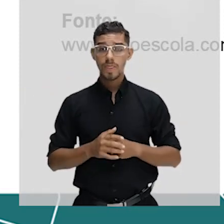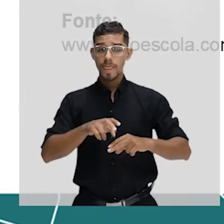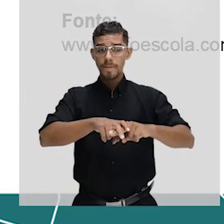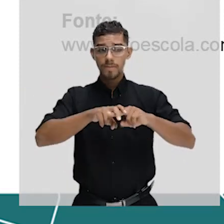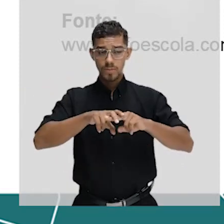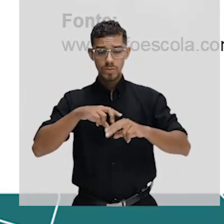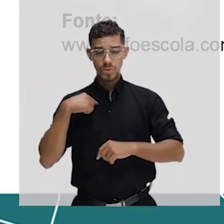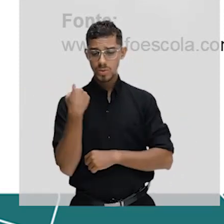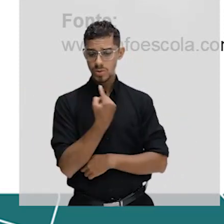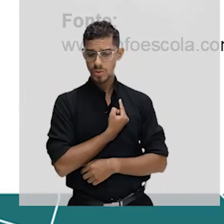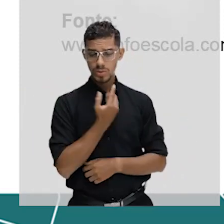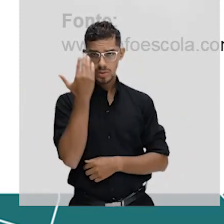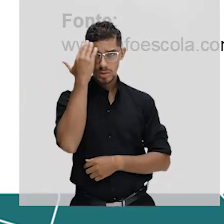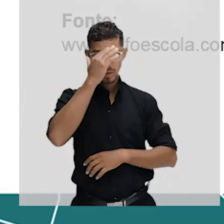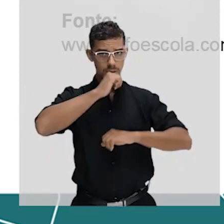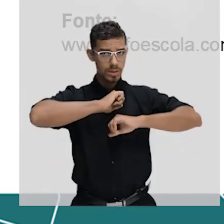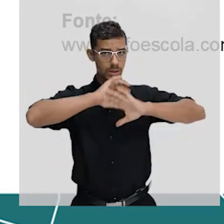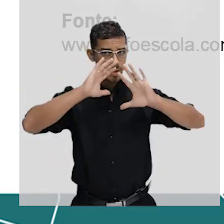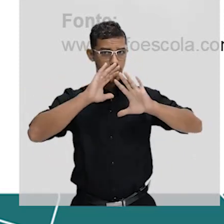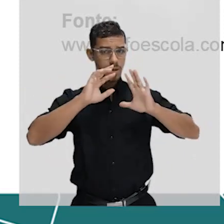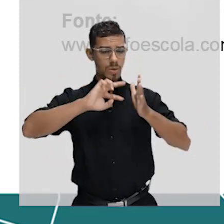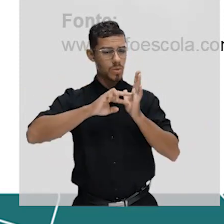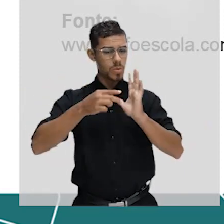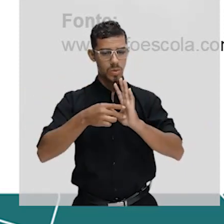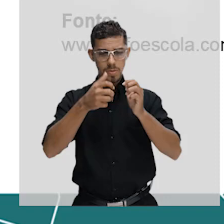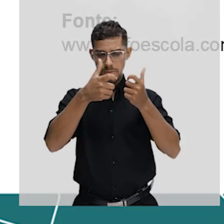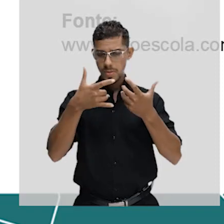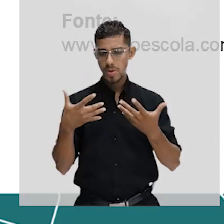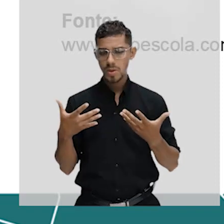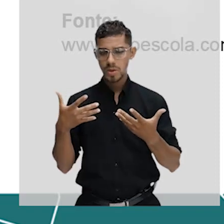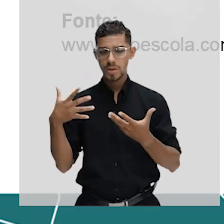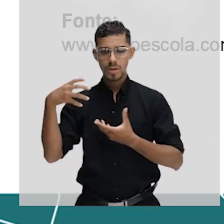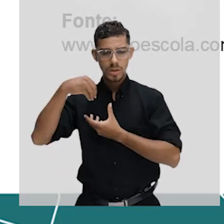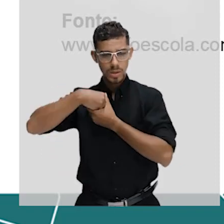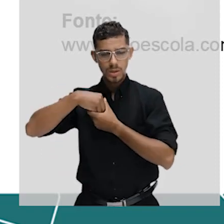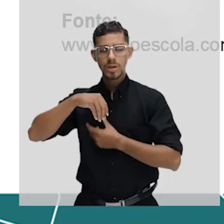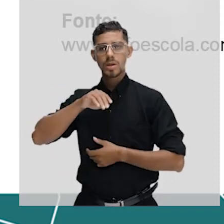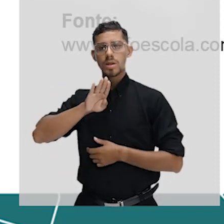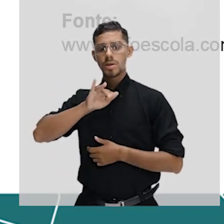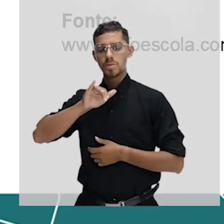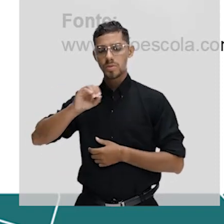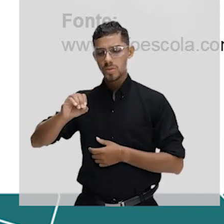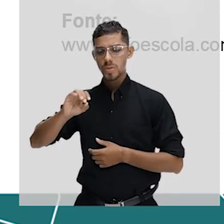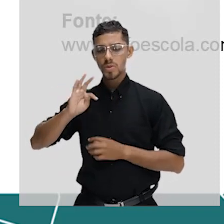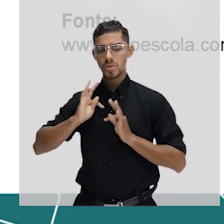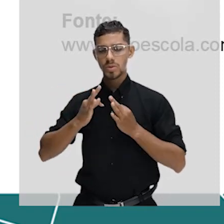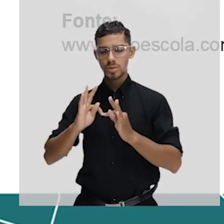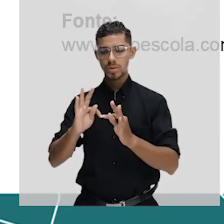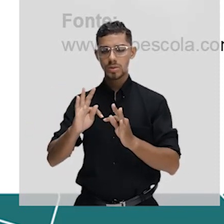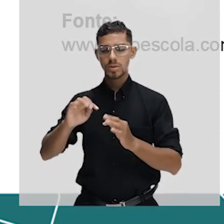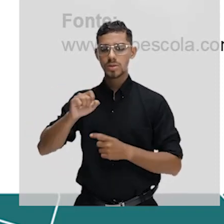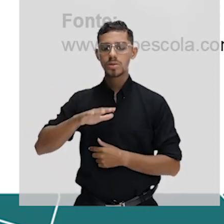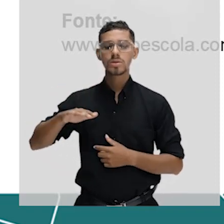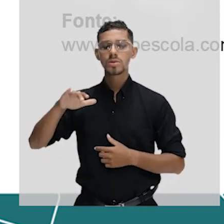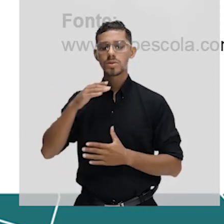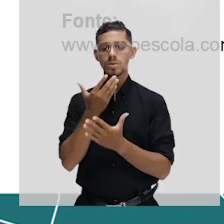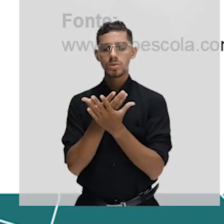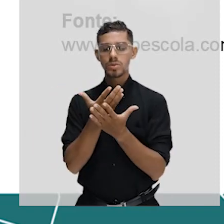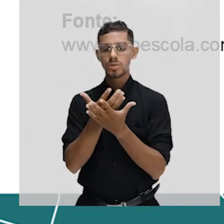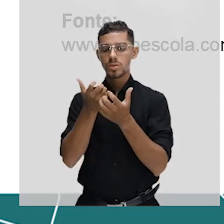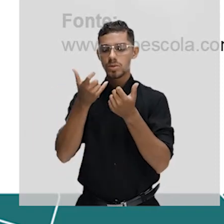precisa entender melhor sobre esse conceito. Daí a gente tem aqui dentro da biotecnologia um campo de estudo chamado